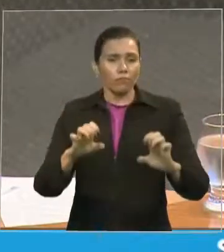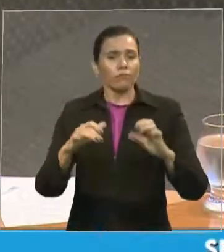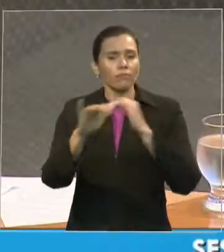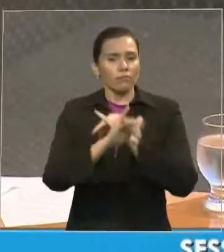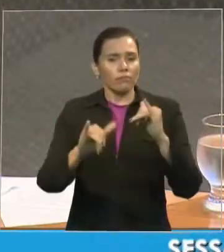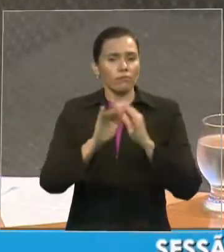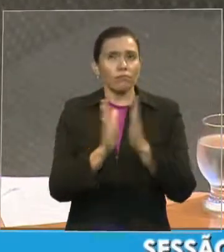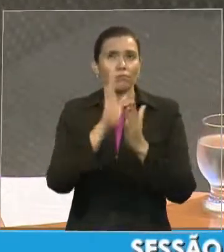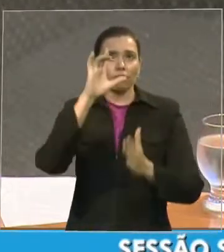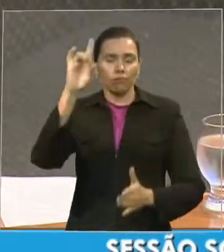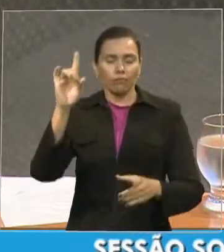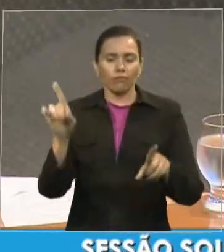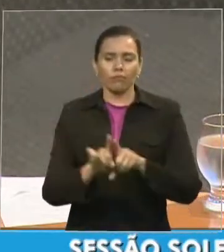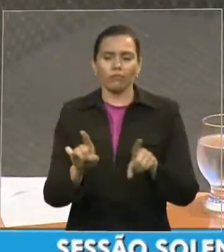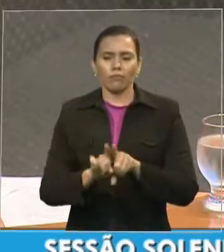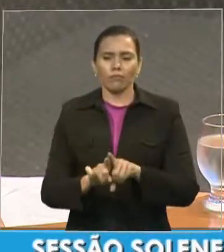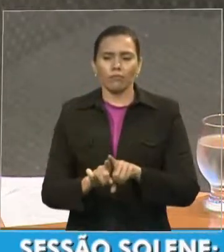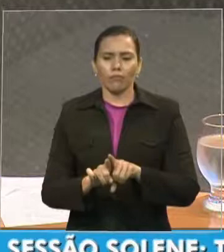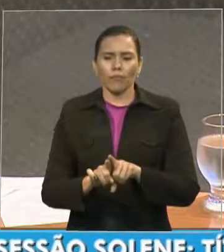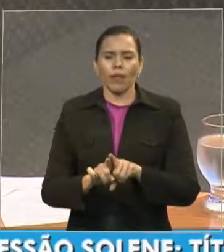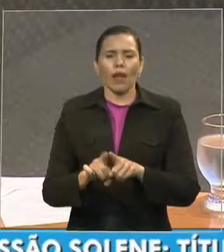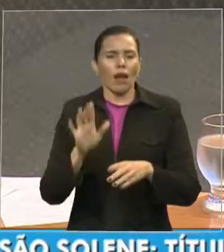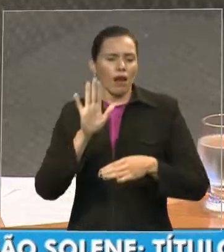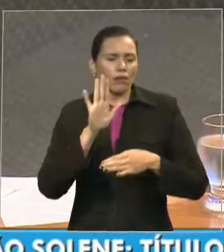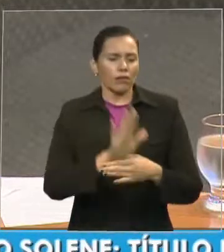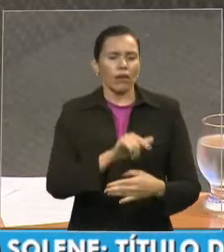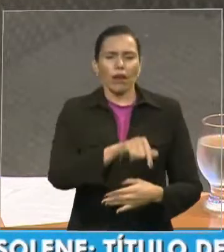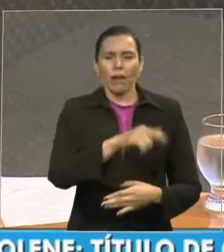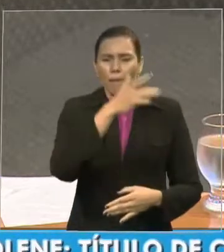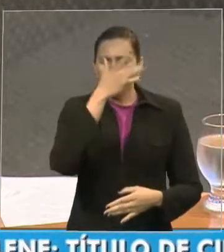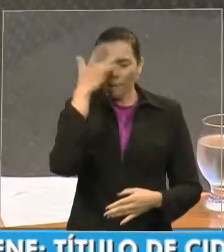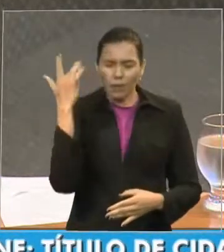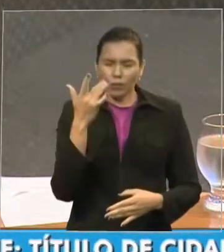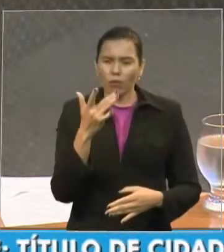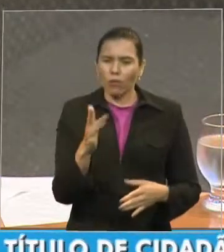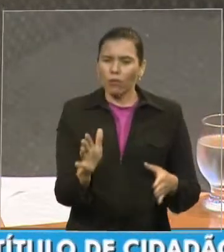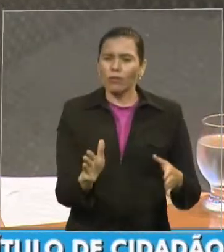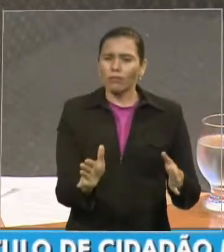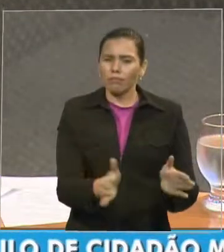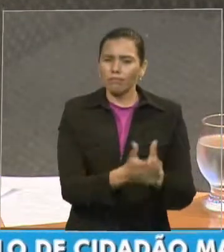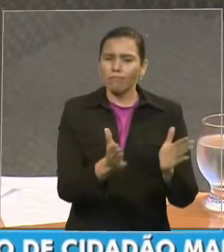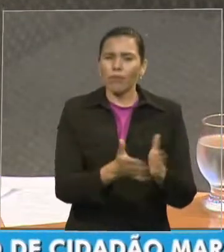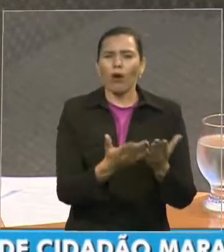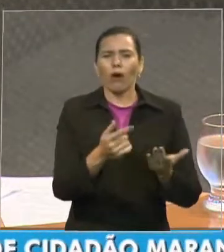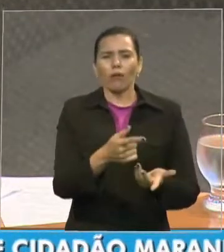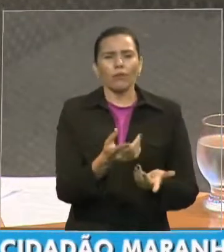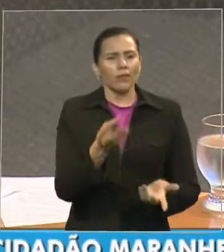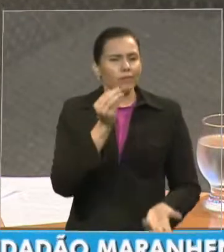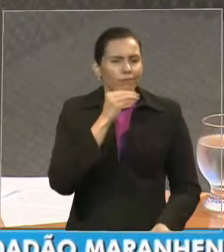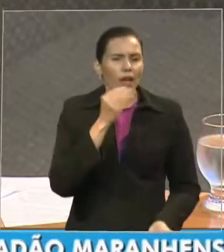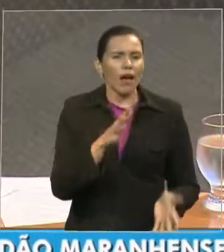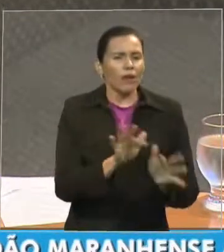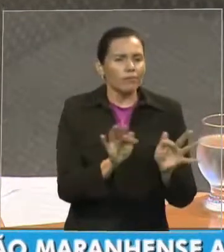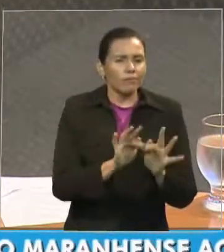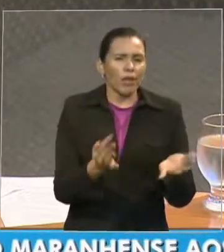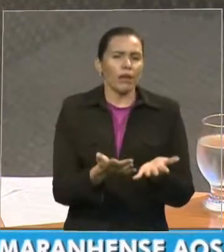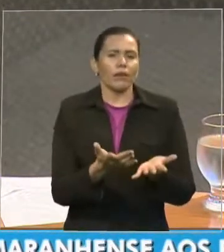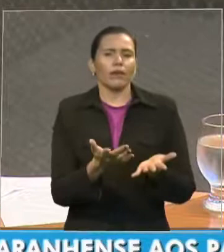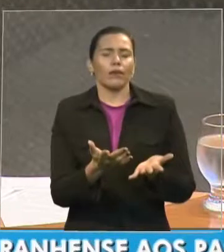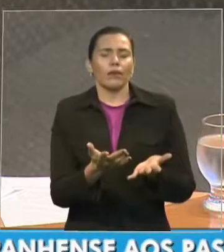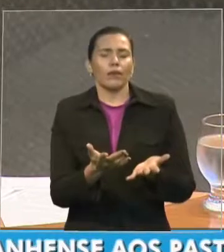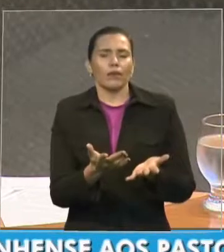que vivem em situação de vulnerabilidade social. Então, para mim,